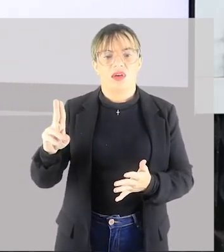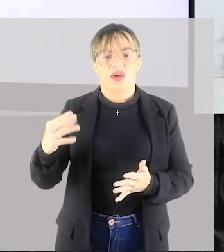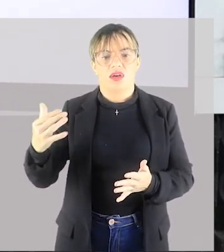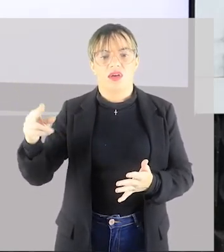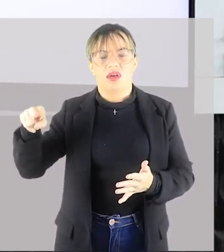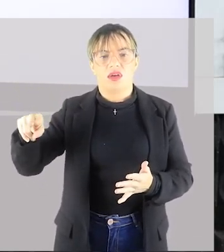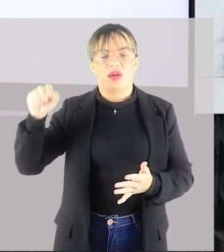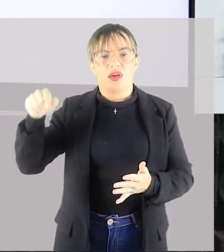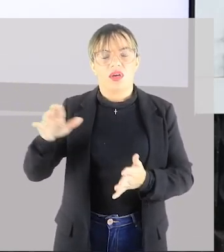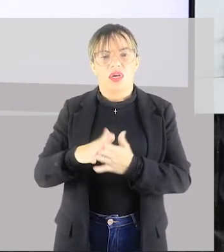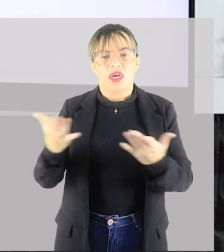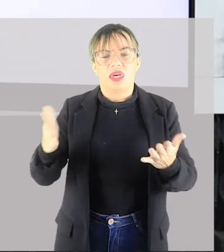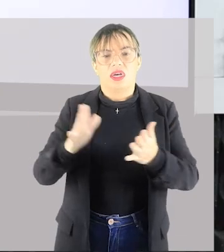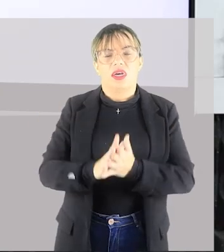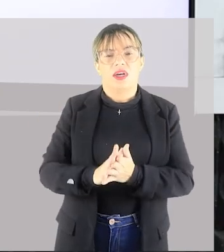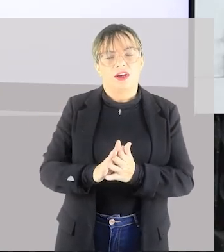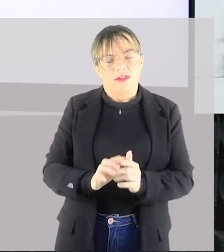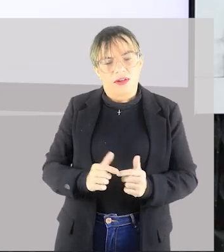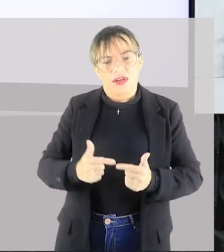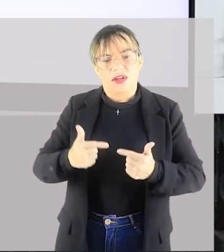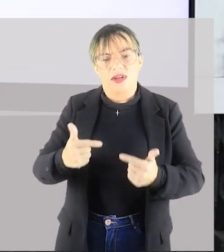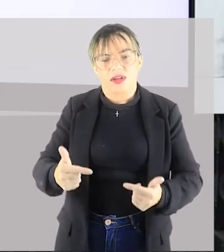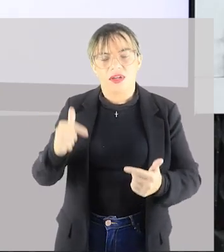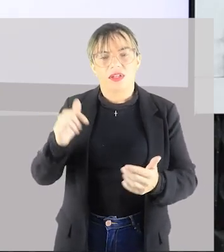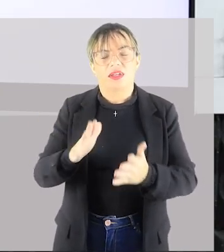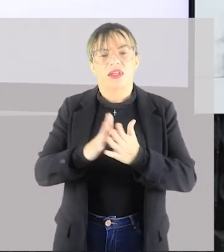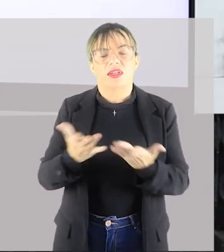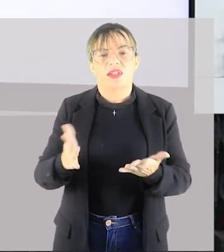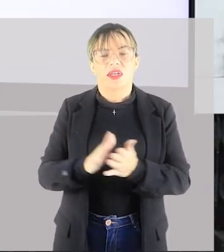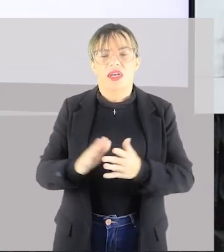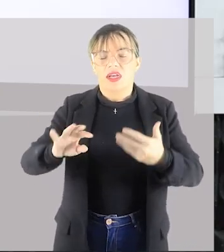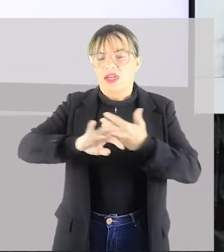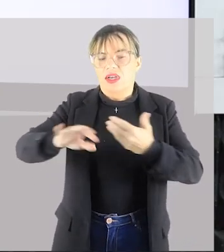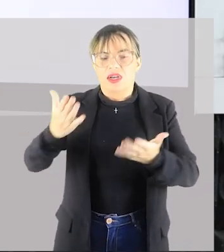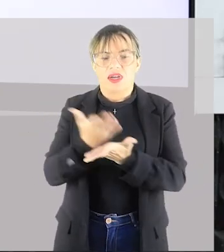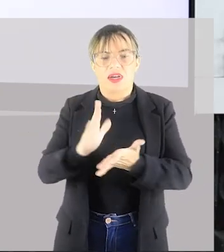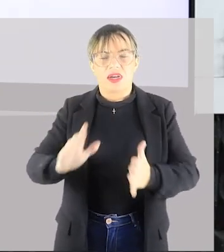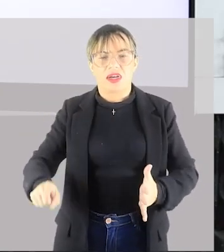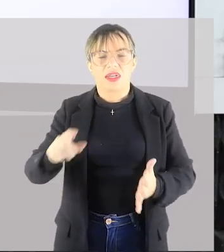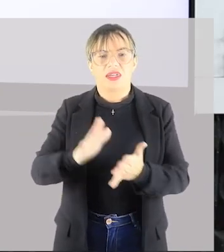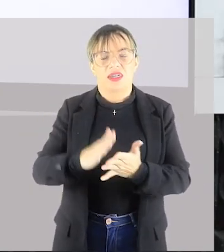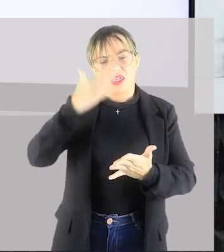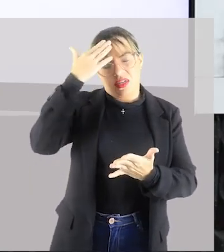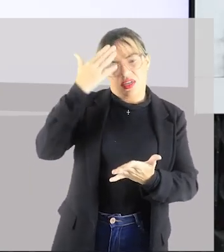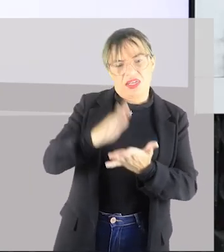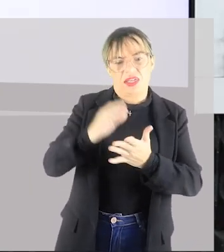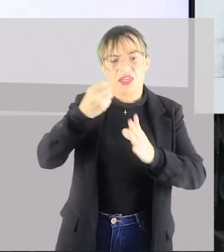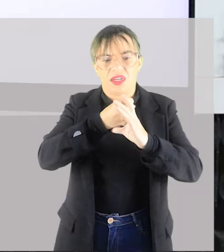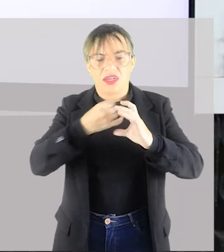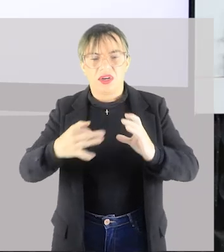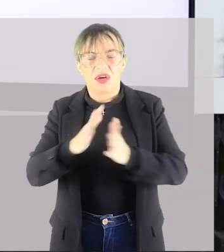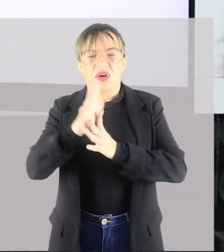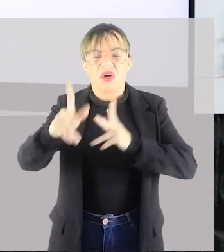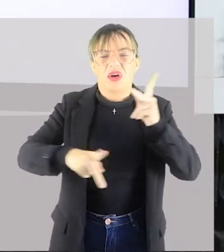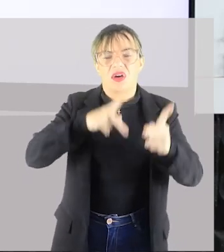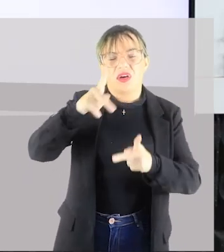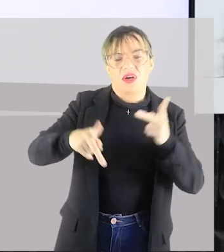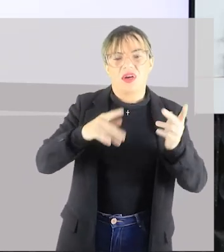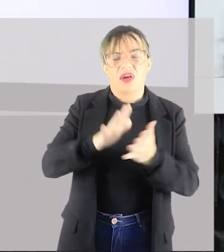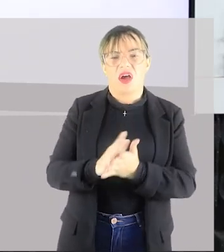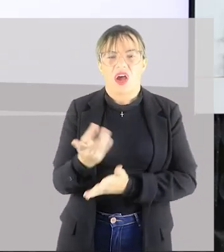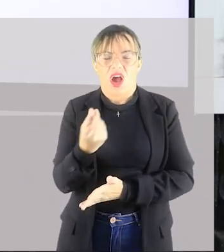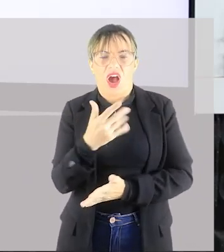aquela vertente mais de um povo de maior